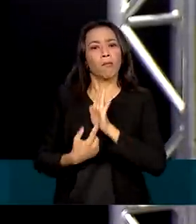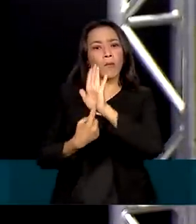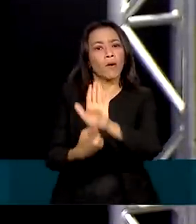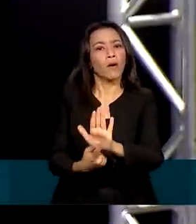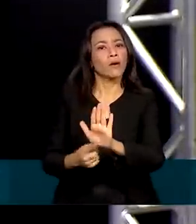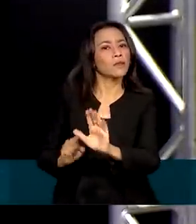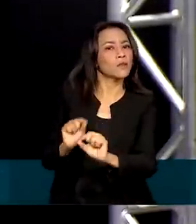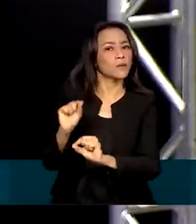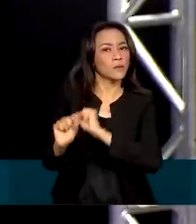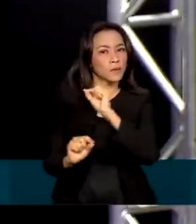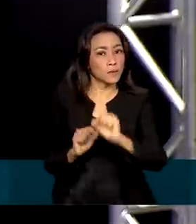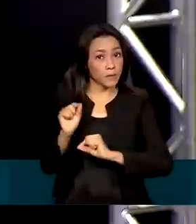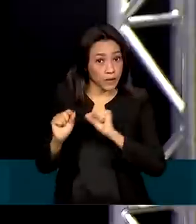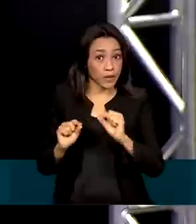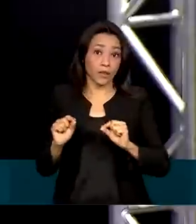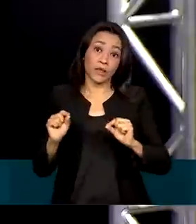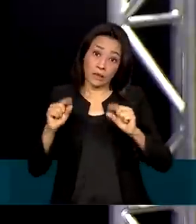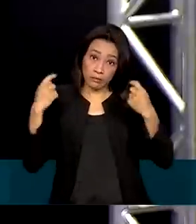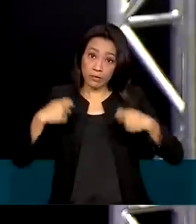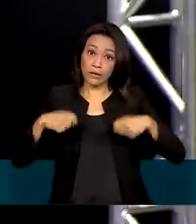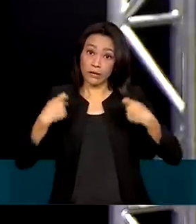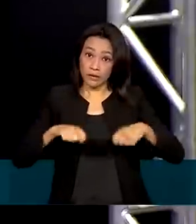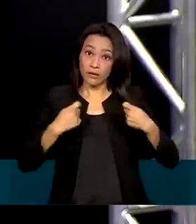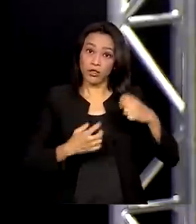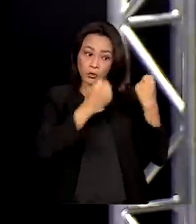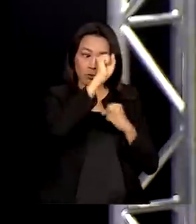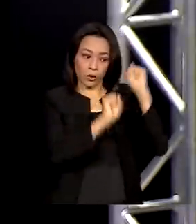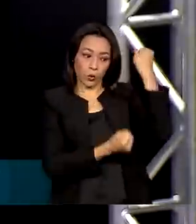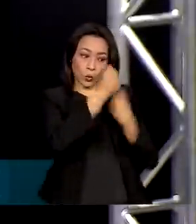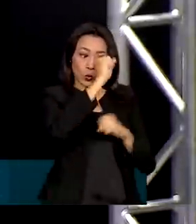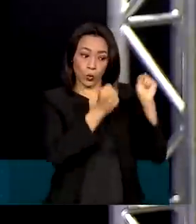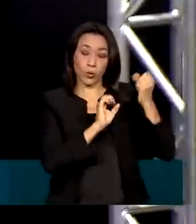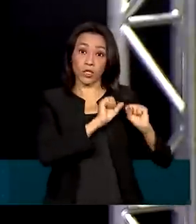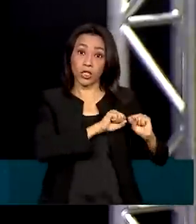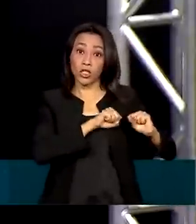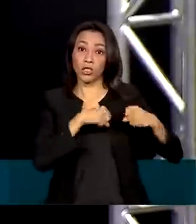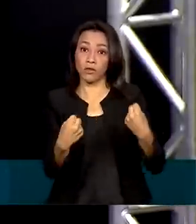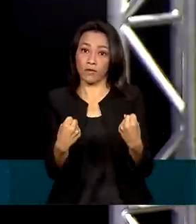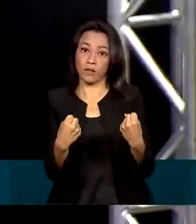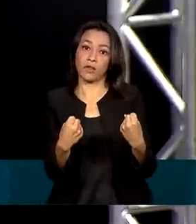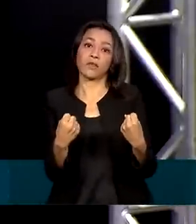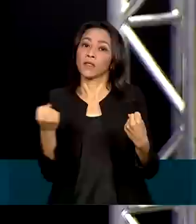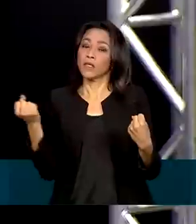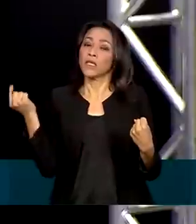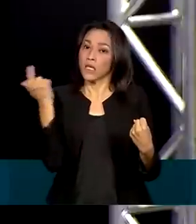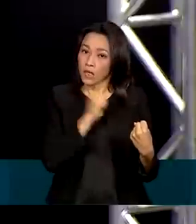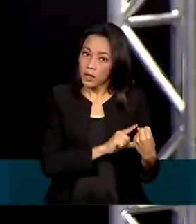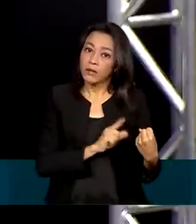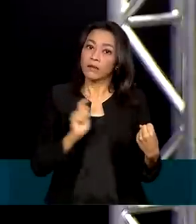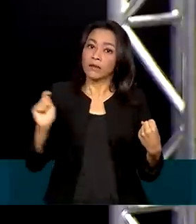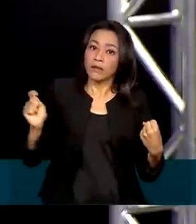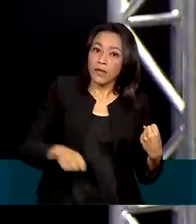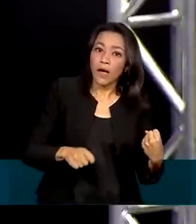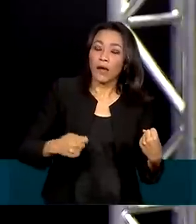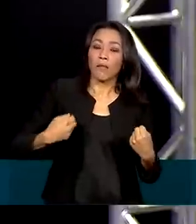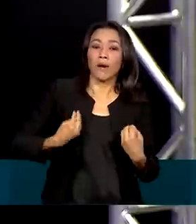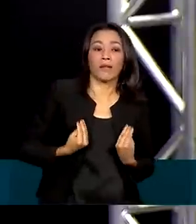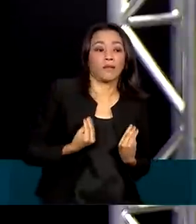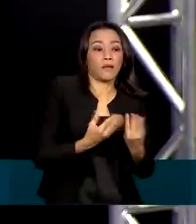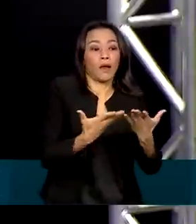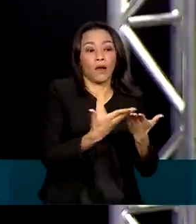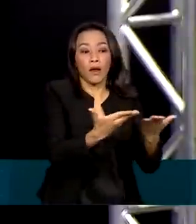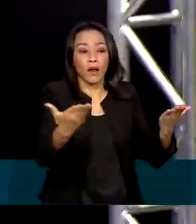necessidade de se dispor de uma indústria de defesa capaz de prover as suas forças armadas